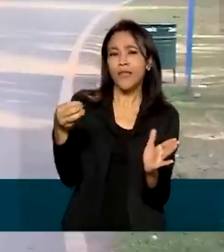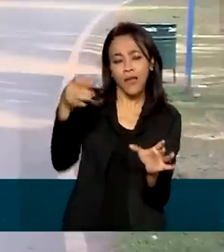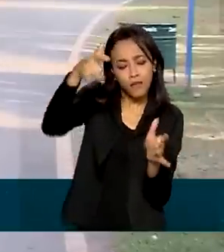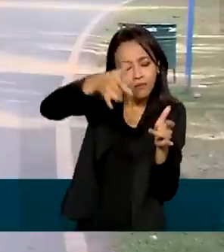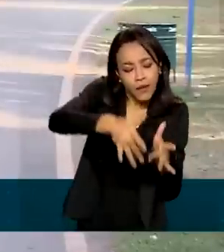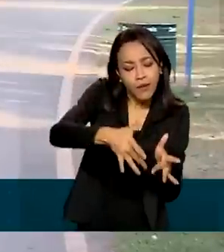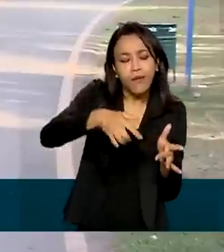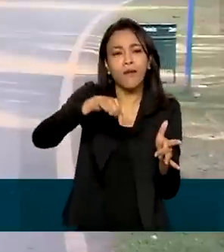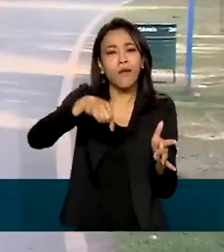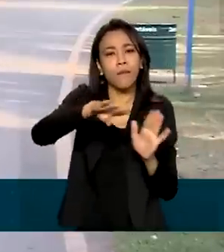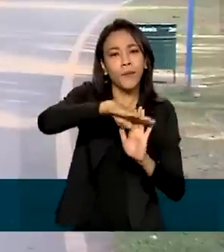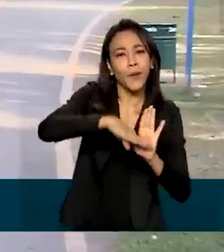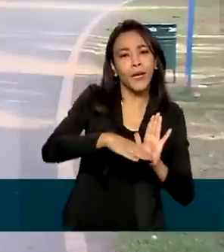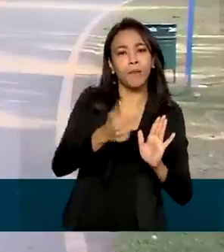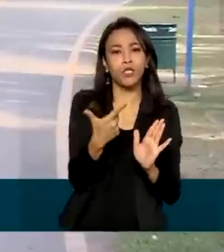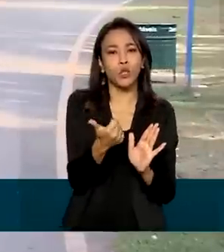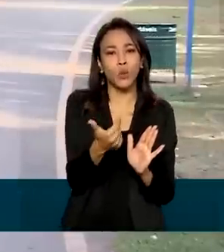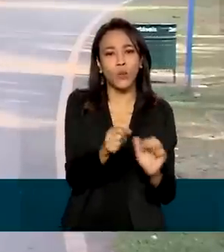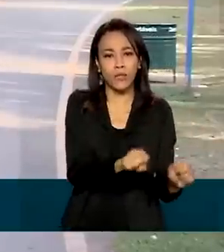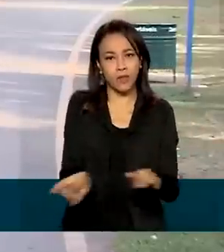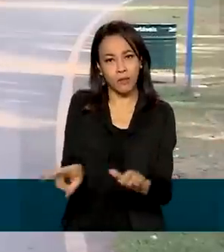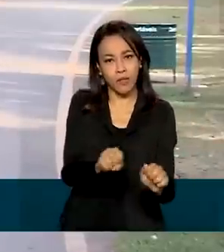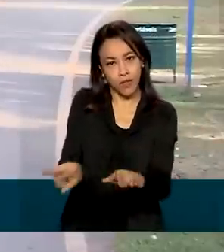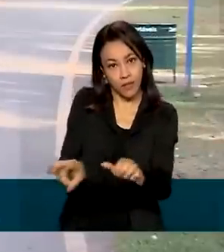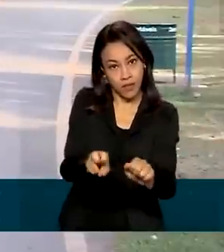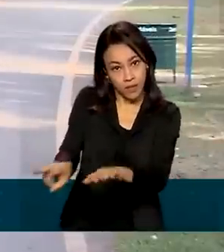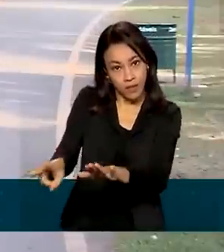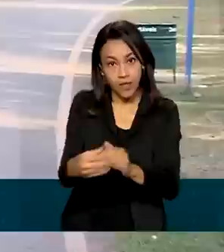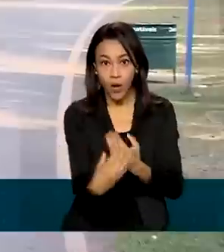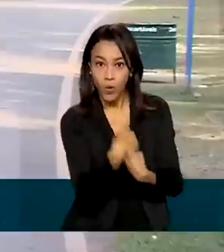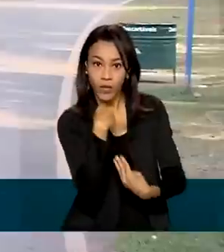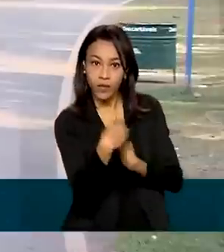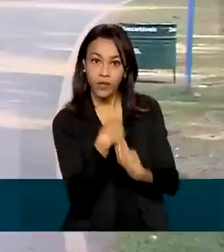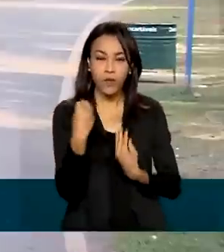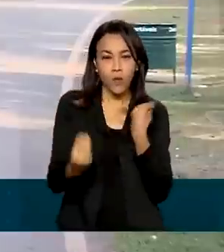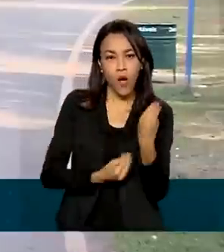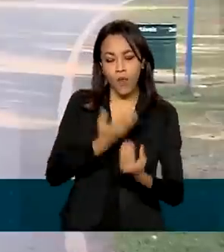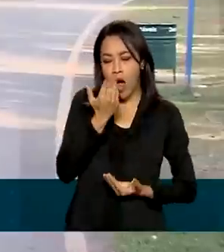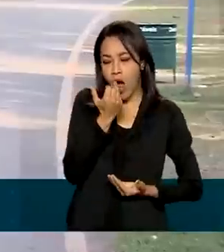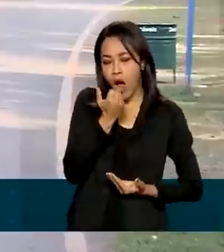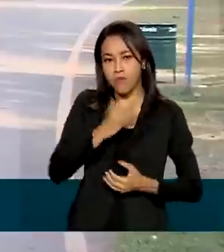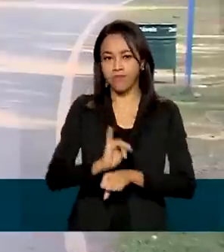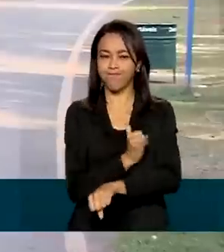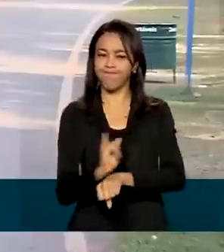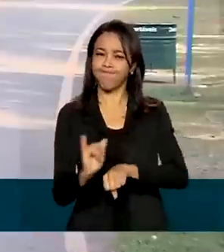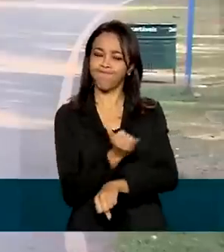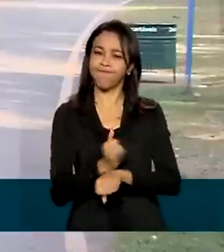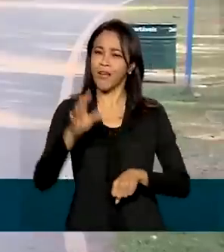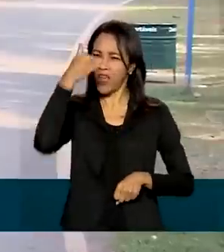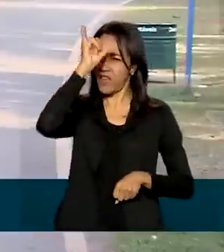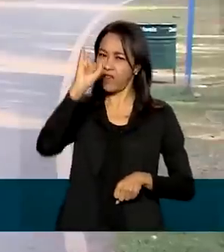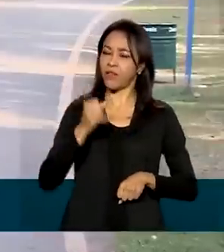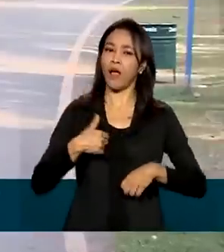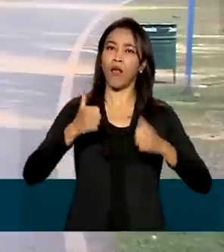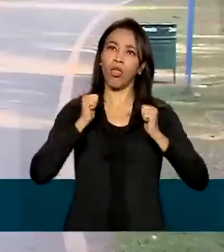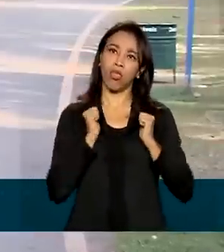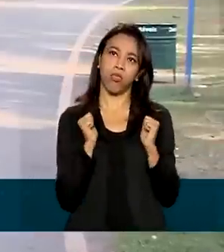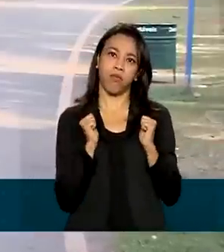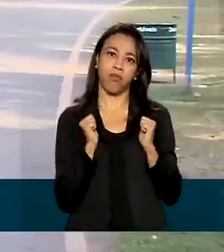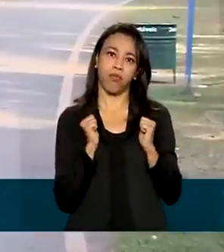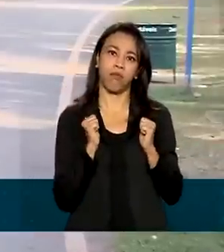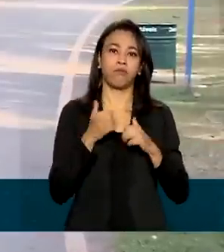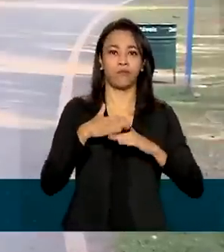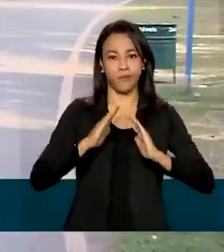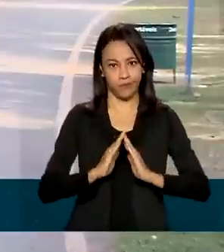onde tem o programa 12 Semanas, que ajuda a manter uma alimentação adequada e a combater o sedentarismo. De acordo com o Ministério da